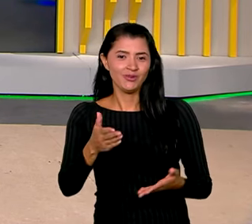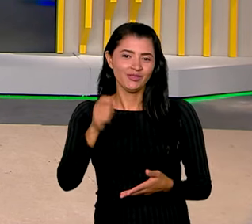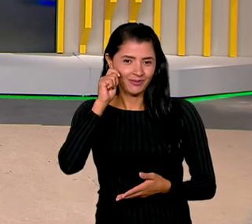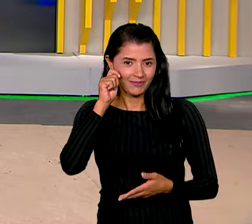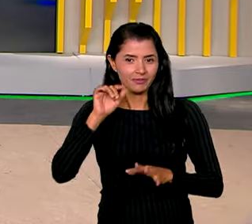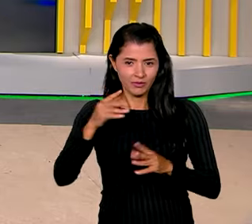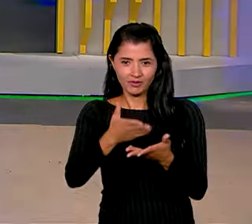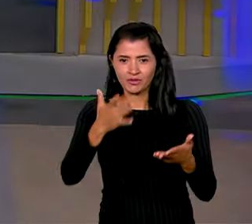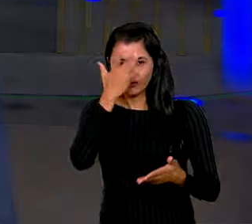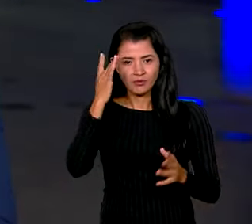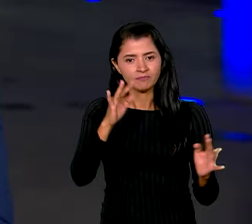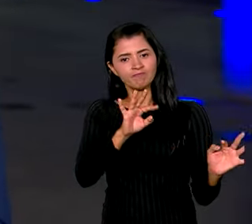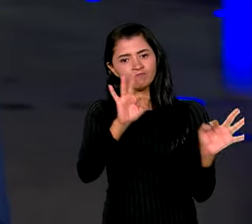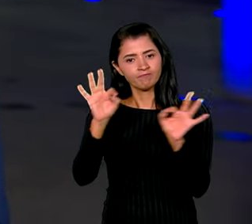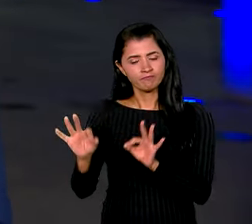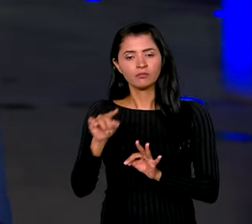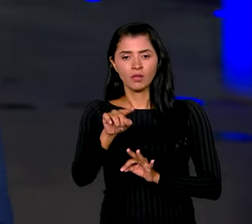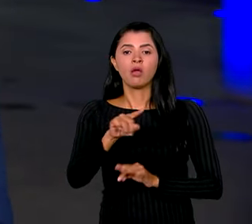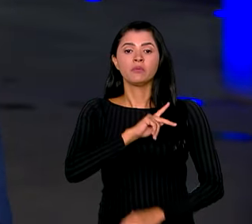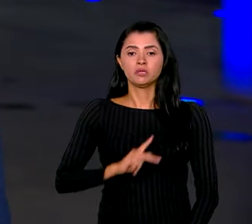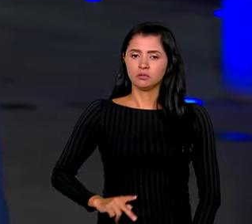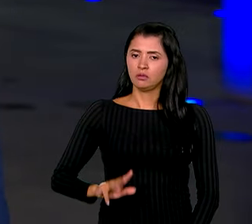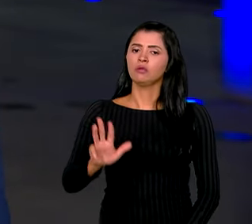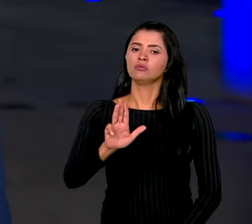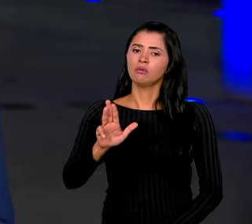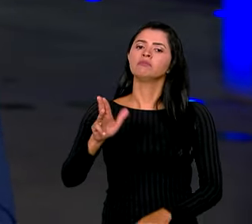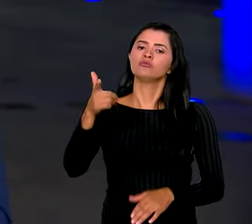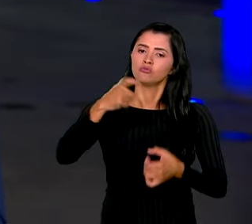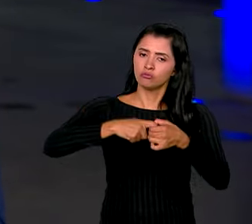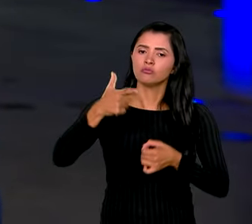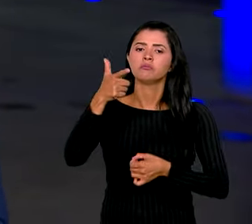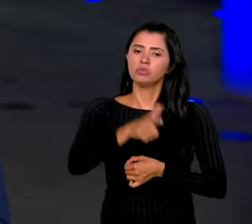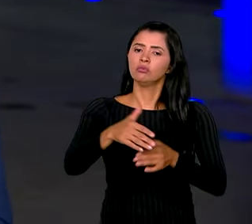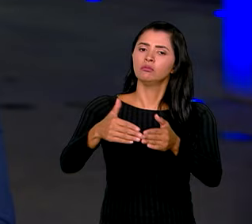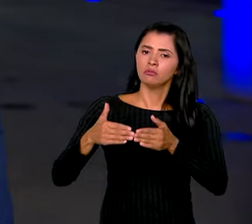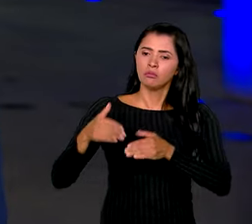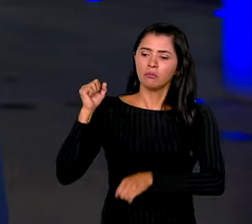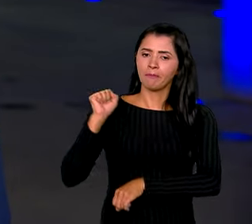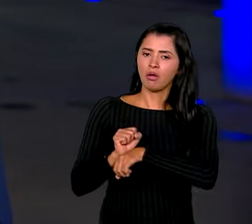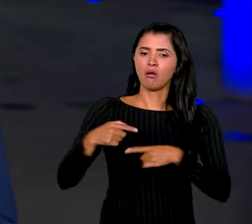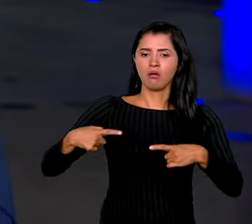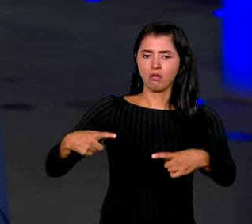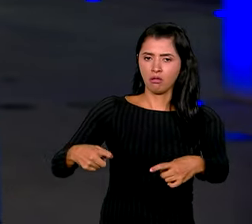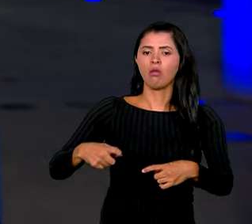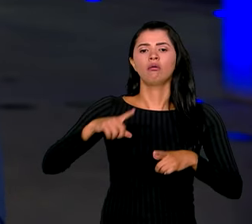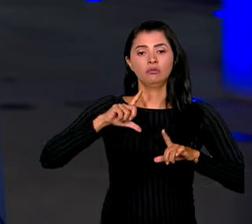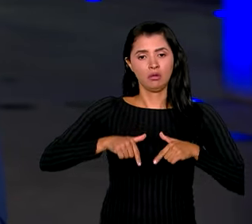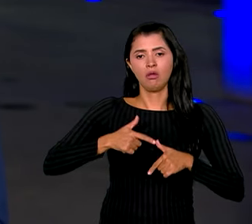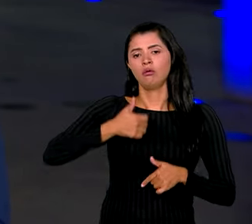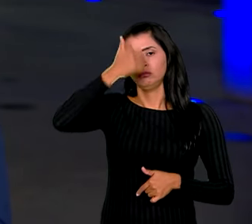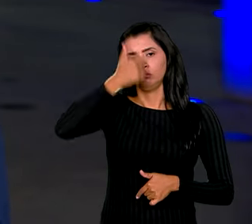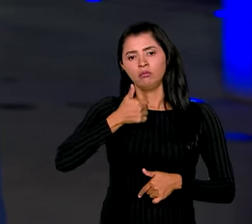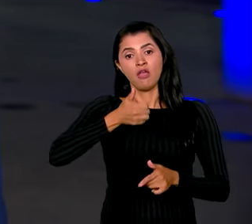assiste. Olha, o presidente Lula voltou a pedir trégua do conflito entre Israel e Hamas na faixa de Gaza, que